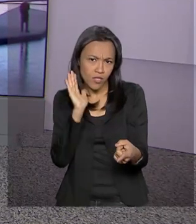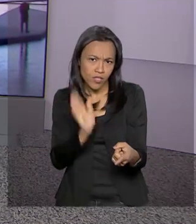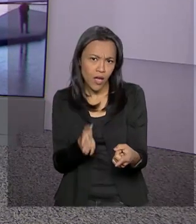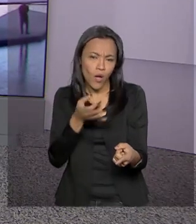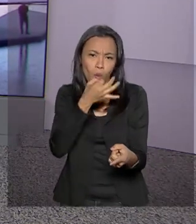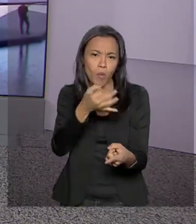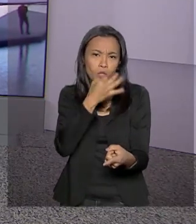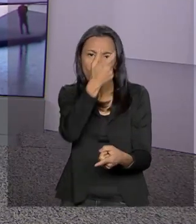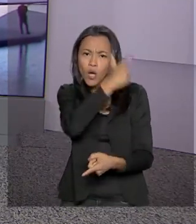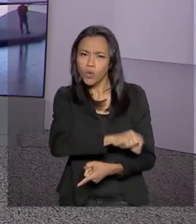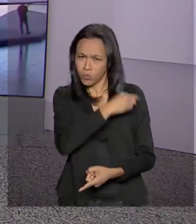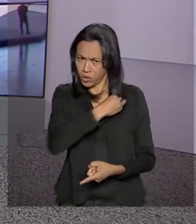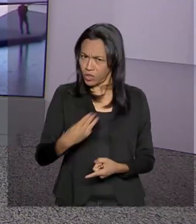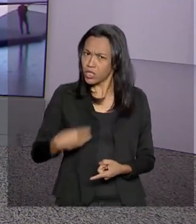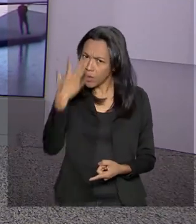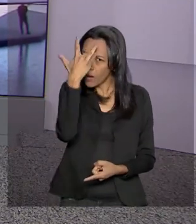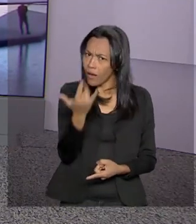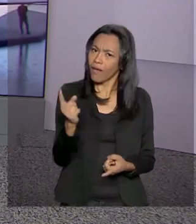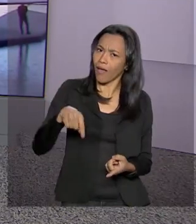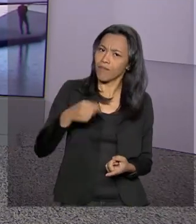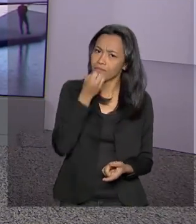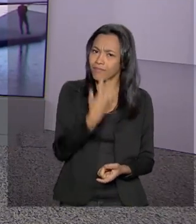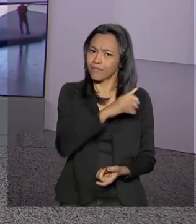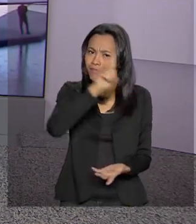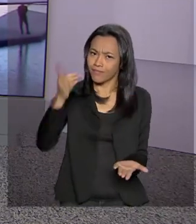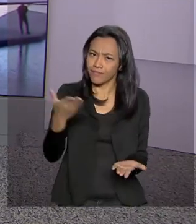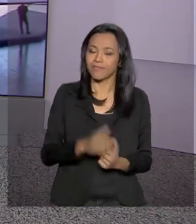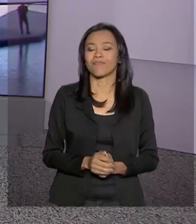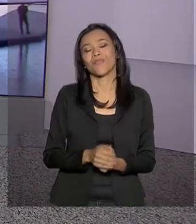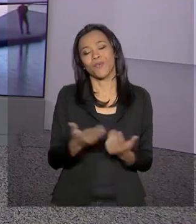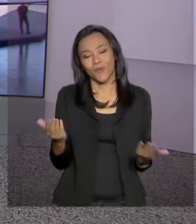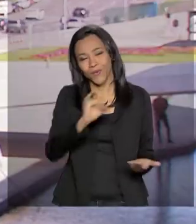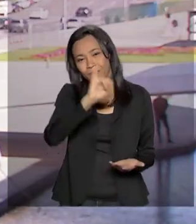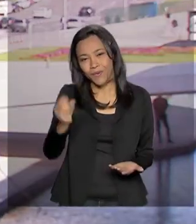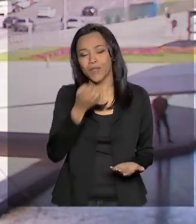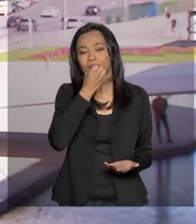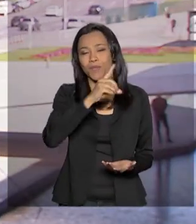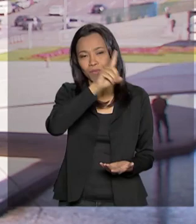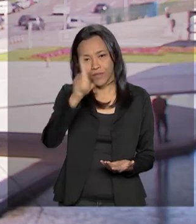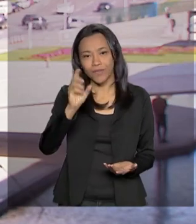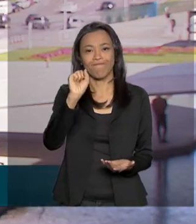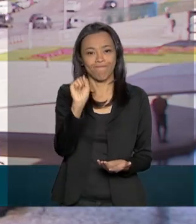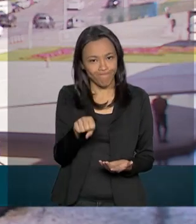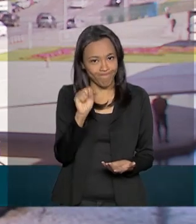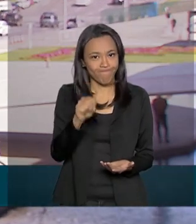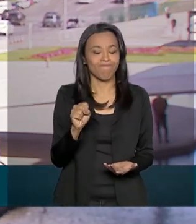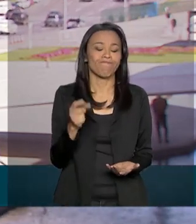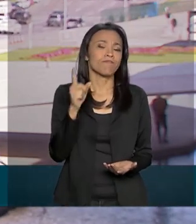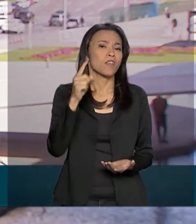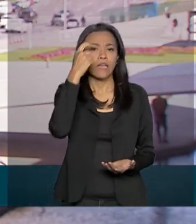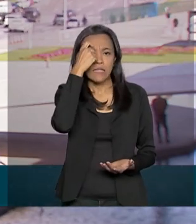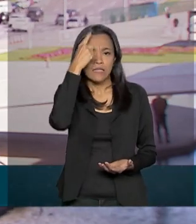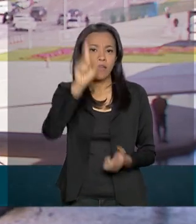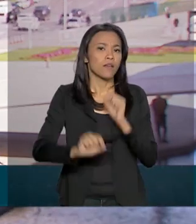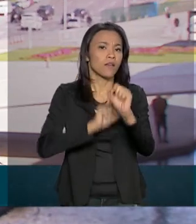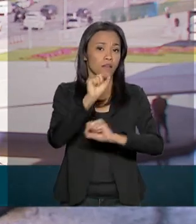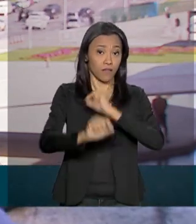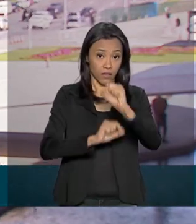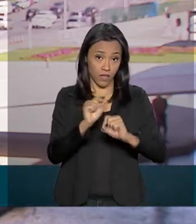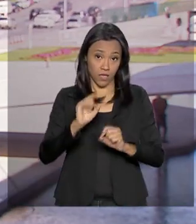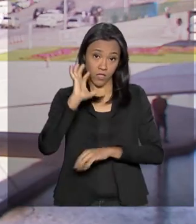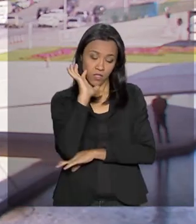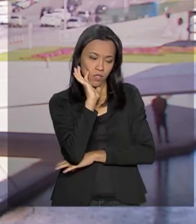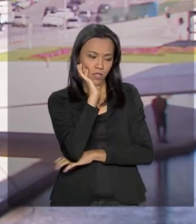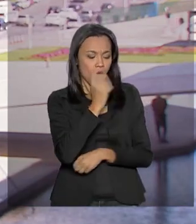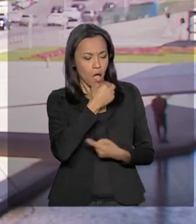o ministro Paulo Guedes amanhã, né? Bom dia. Oi Carla, bom dia a você e a todos. Sim, é isso mesmo. Olha, a ideia de ouvir o ministro